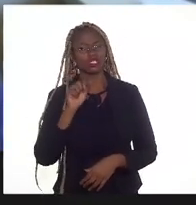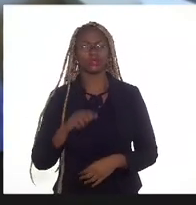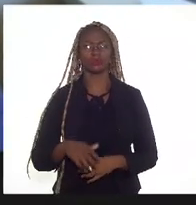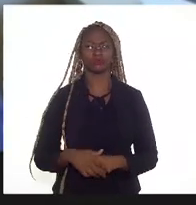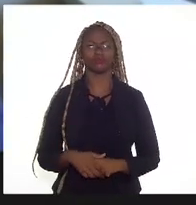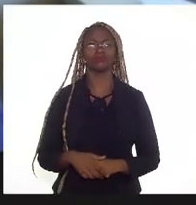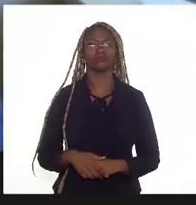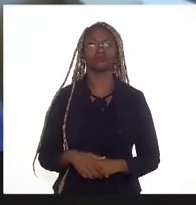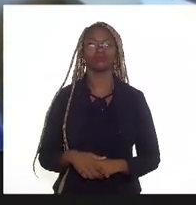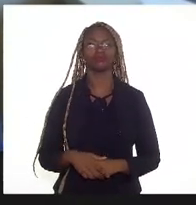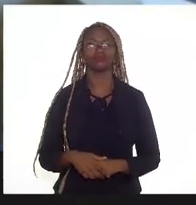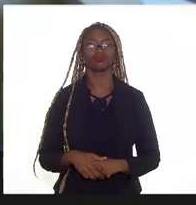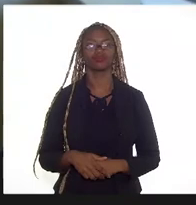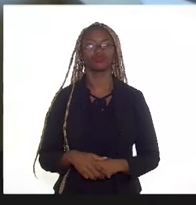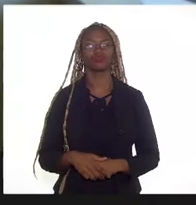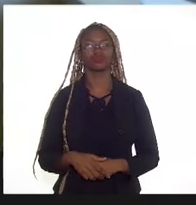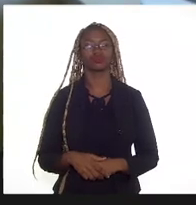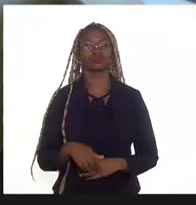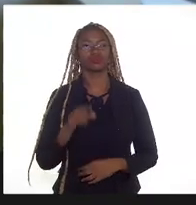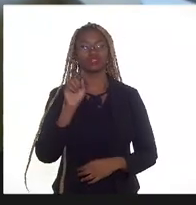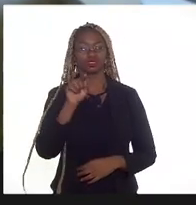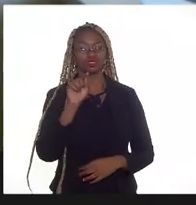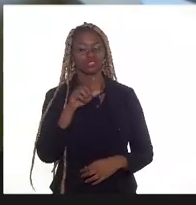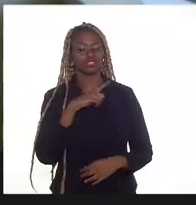tem disponível